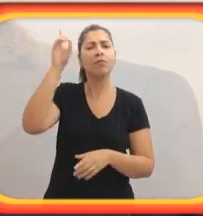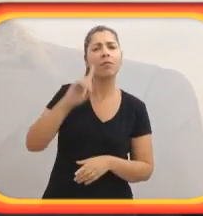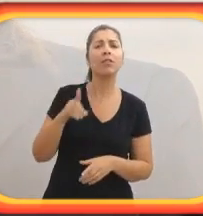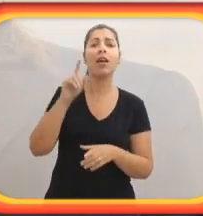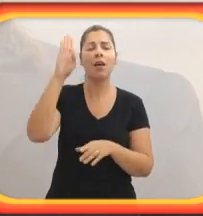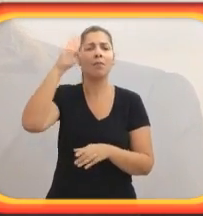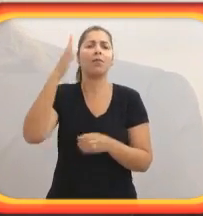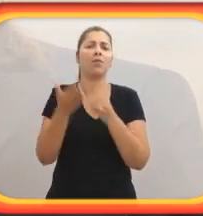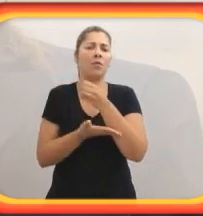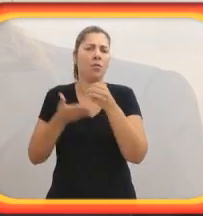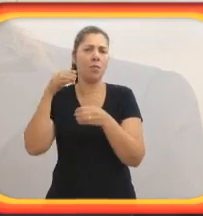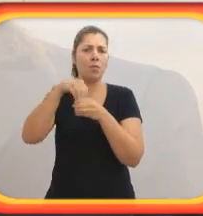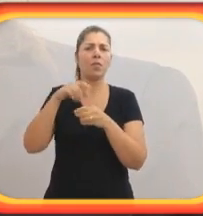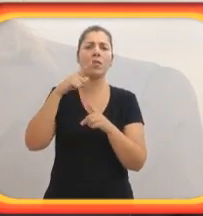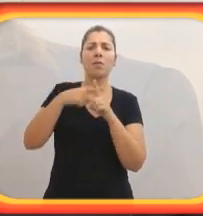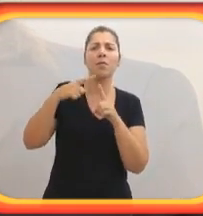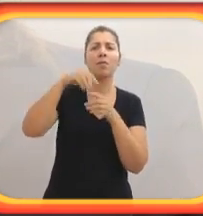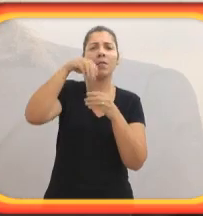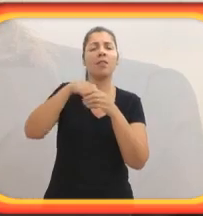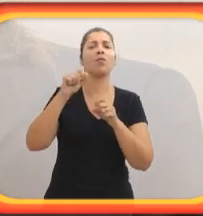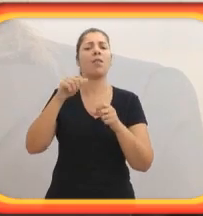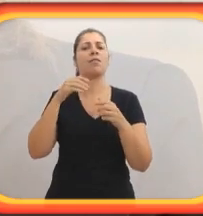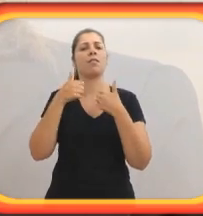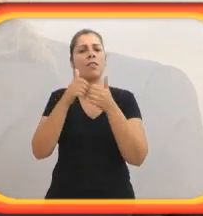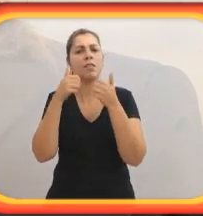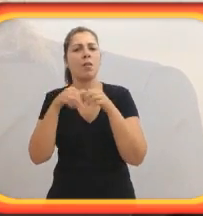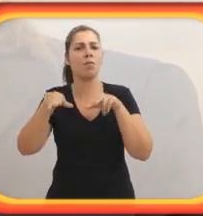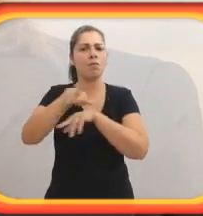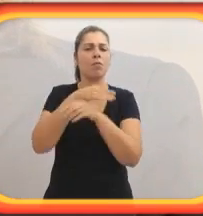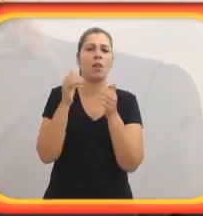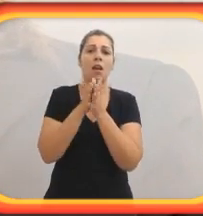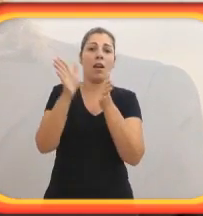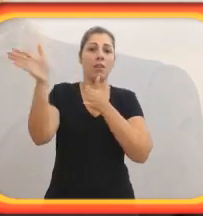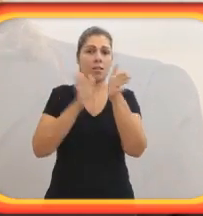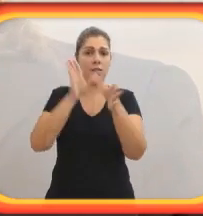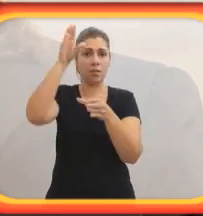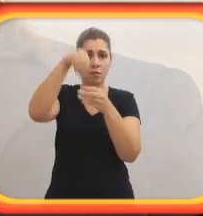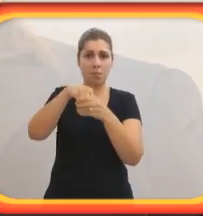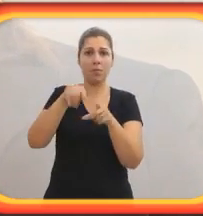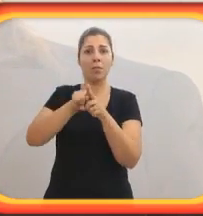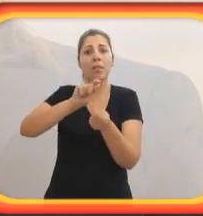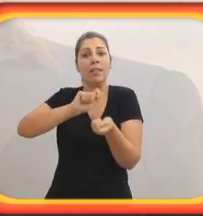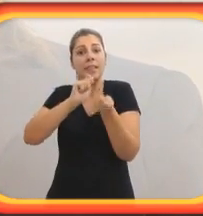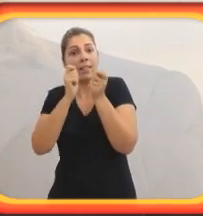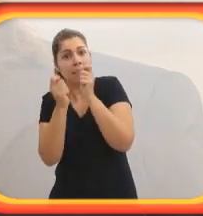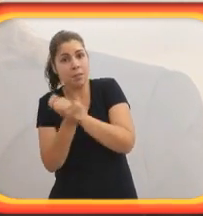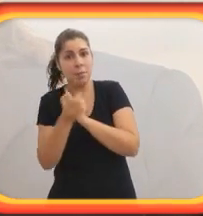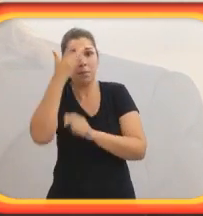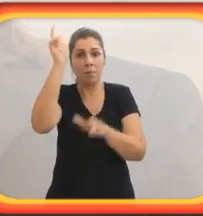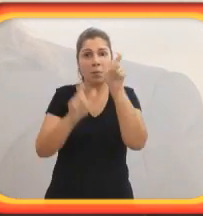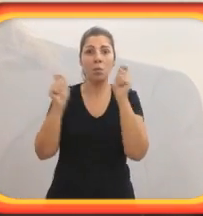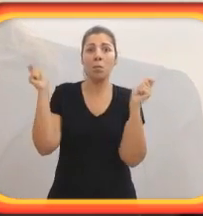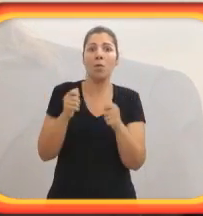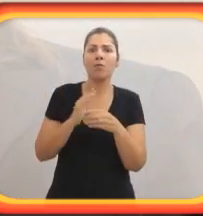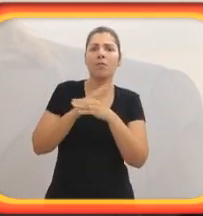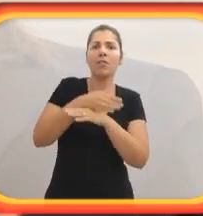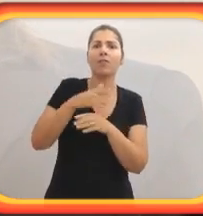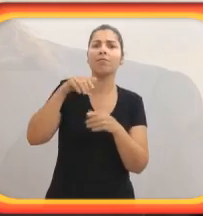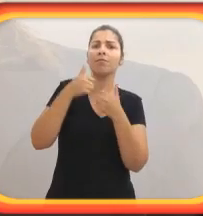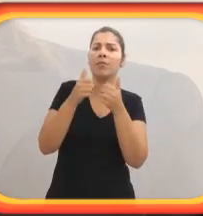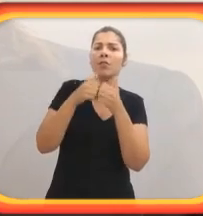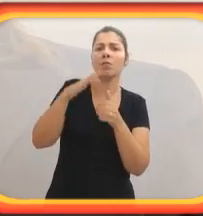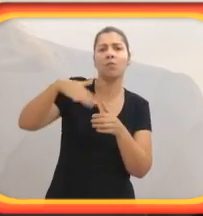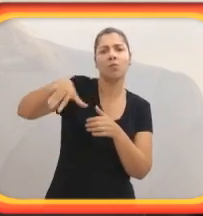com algum tipo de deficiência, é fundamental ter meio de transporte público acessível, seja,